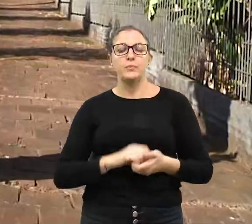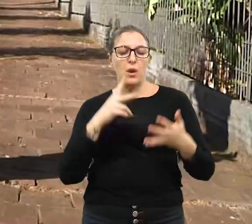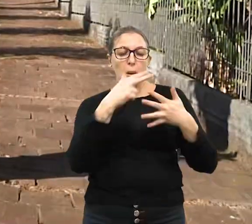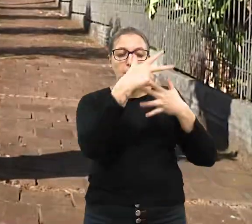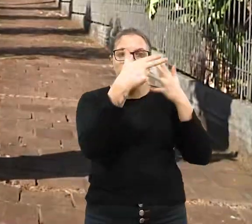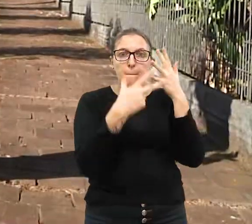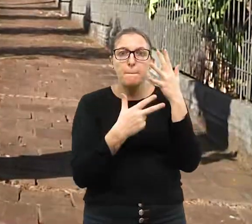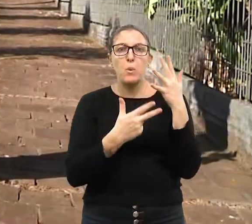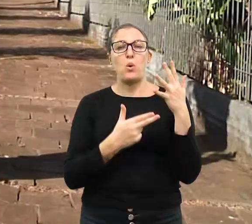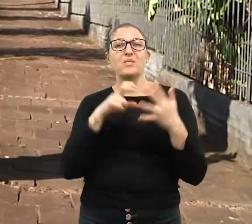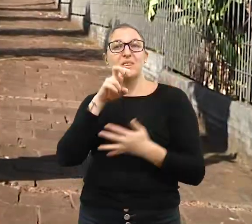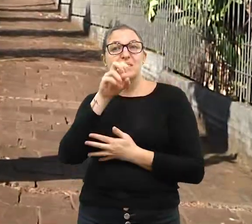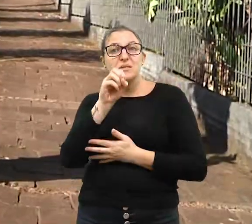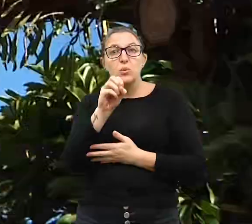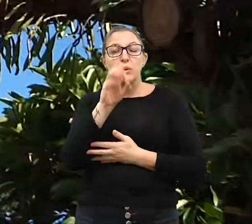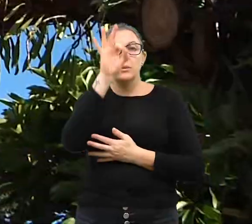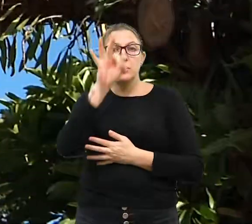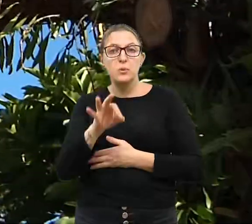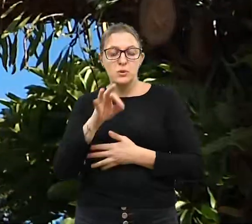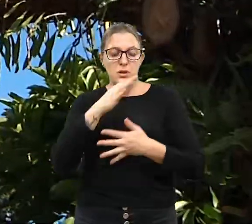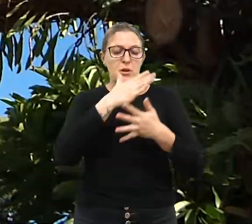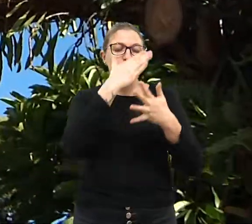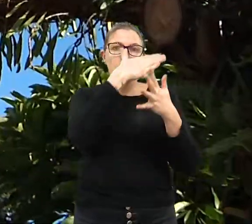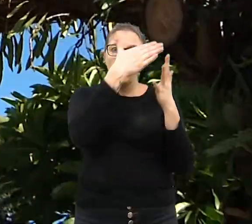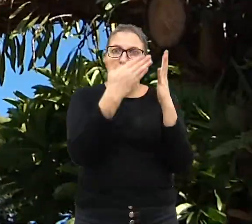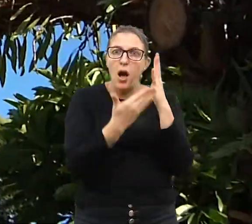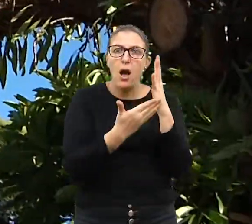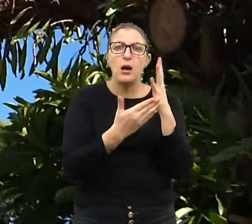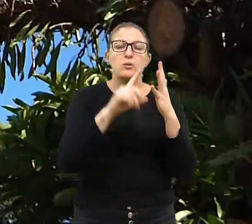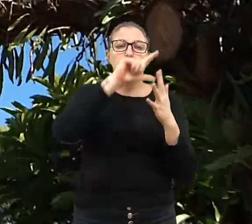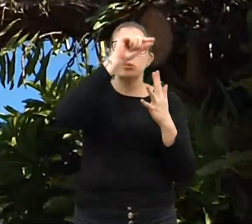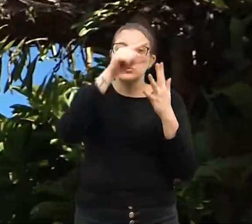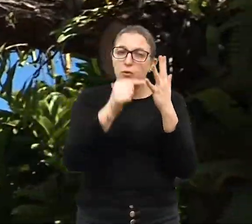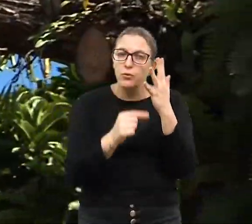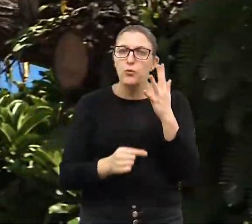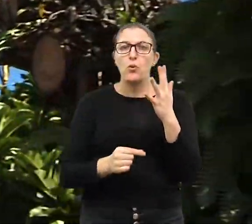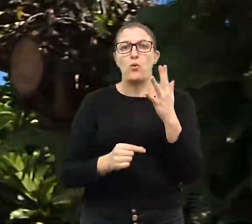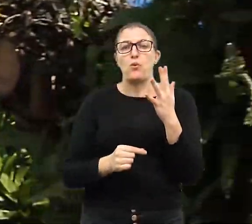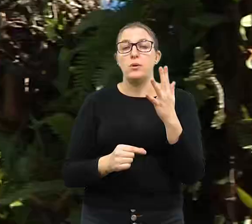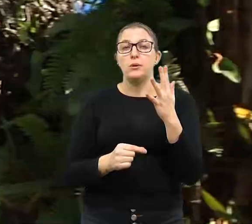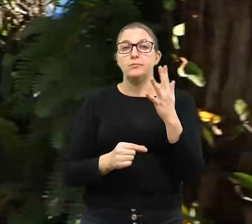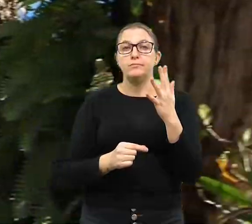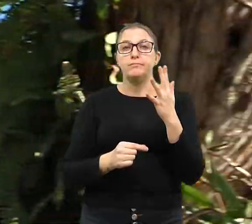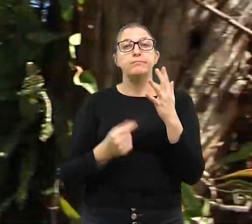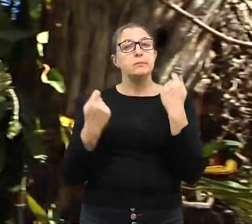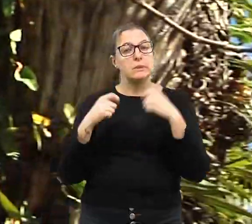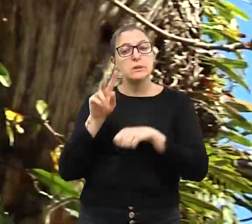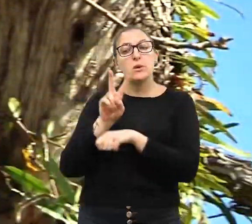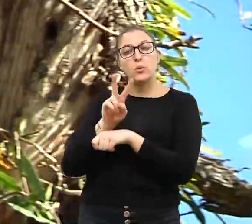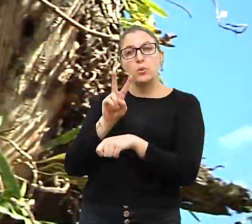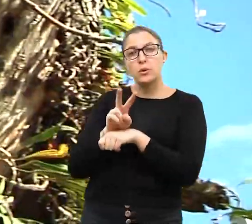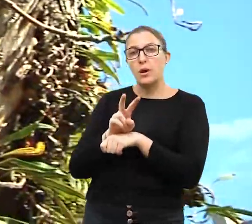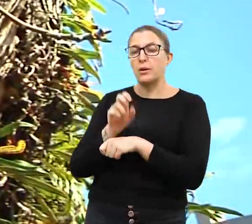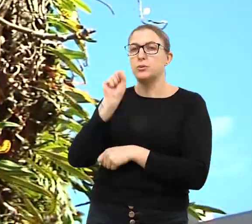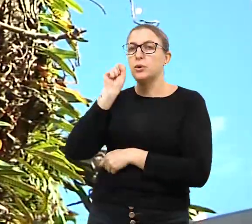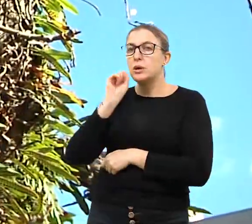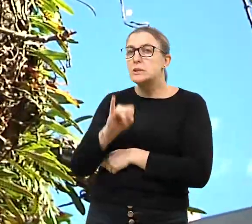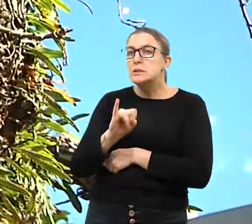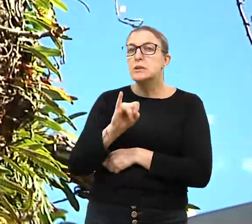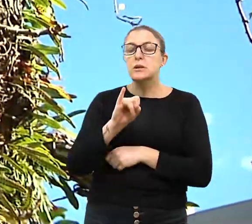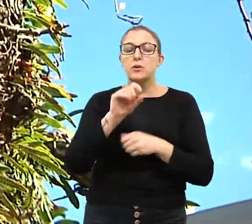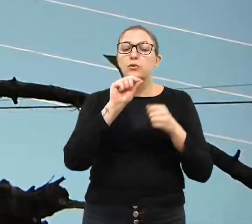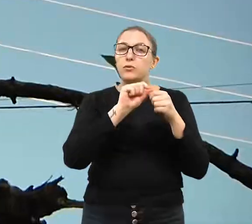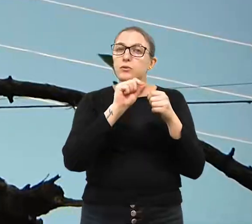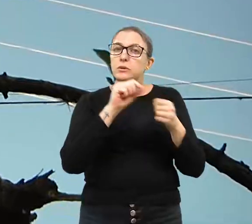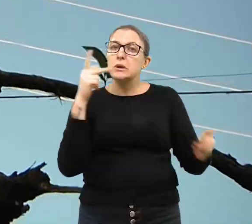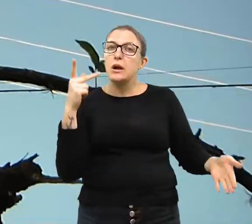% dos galhos e folhas. A Secretaria de Meio Ambiente de Erechim faz um alerta. Se a poda não for bem